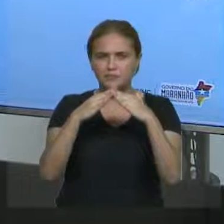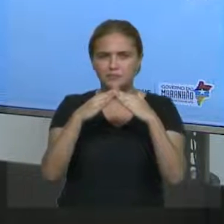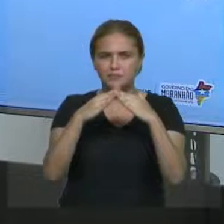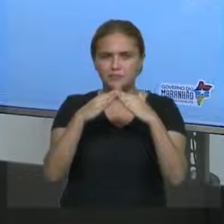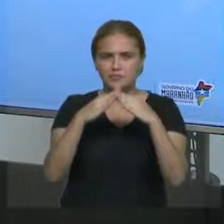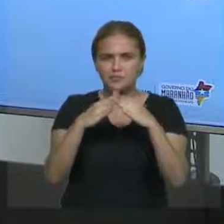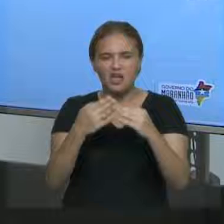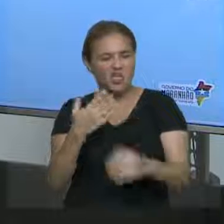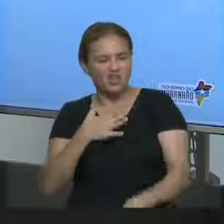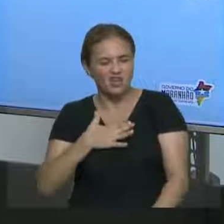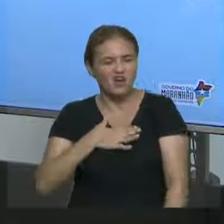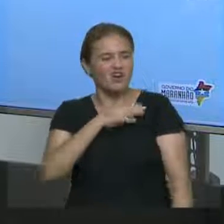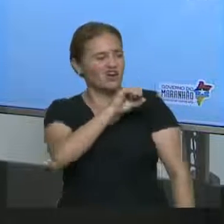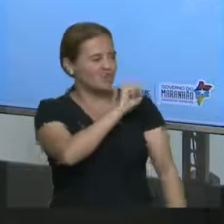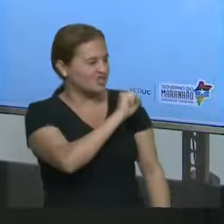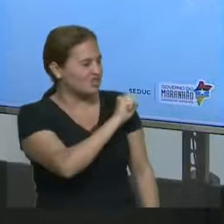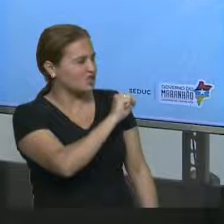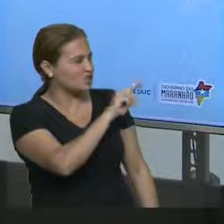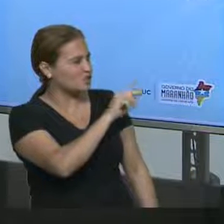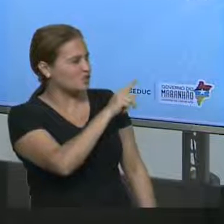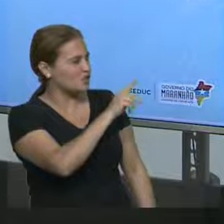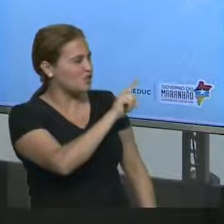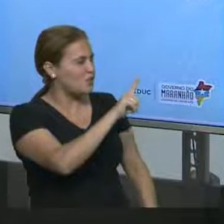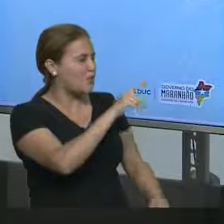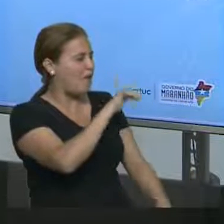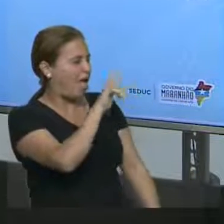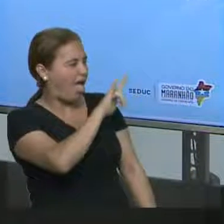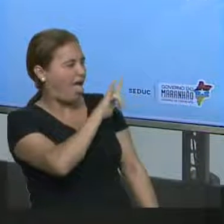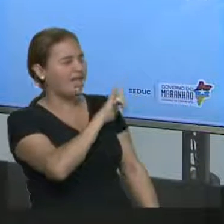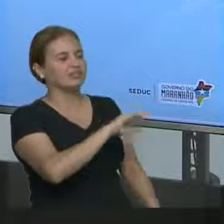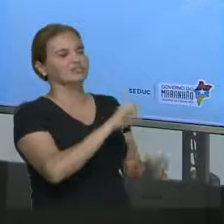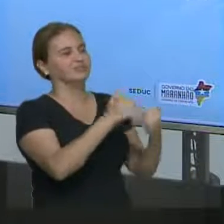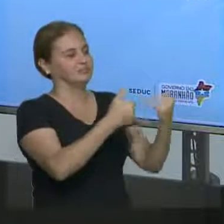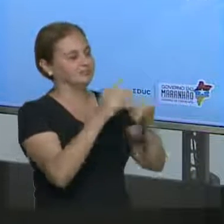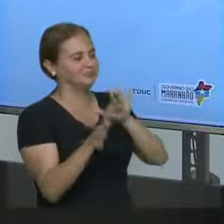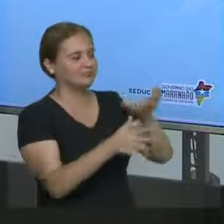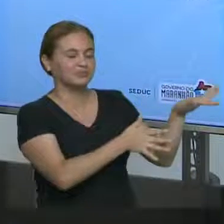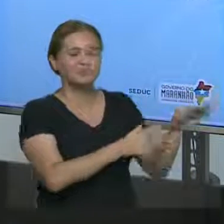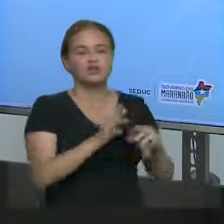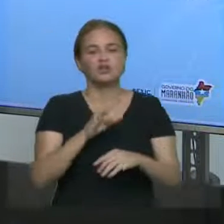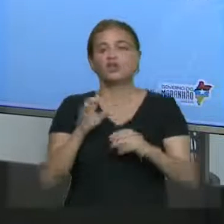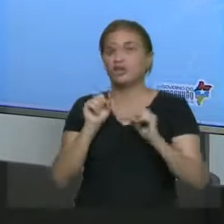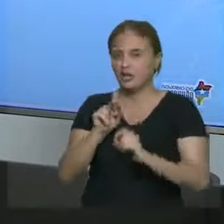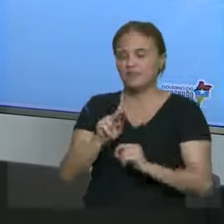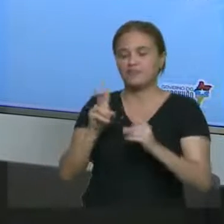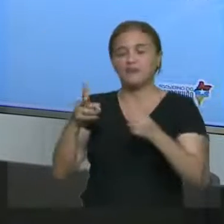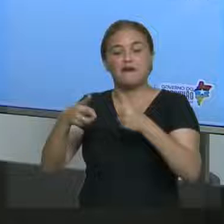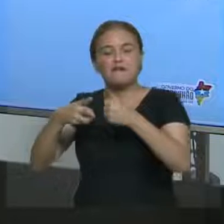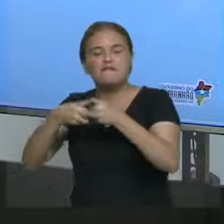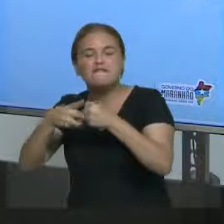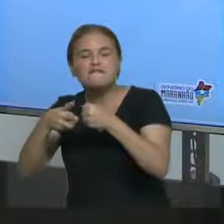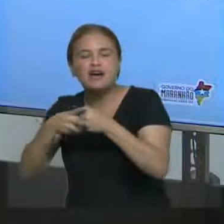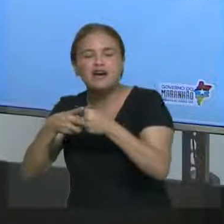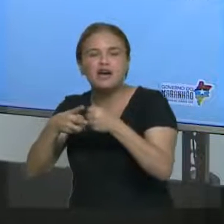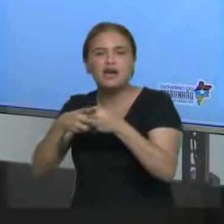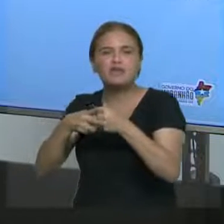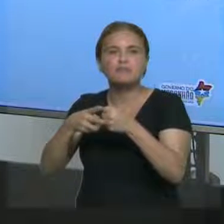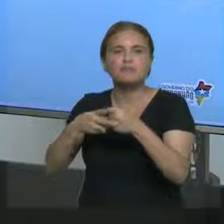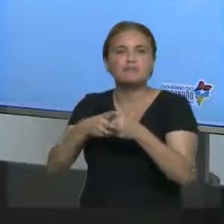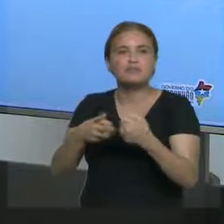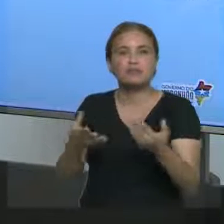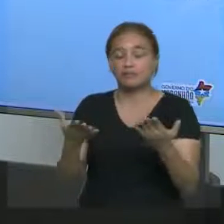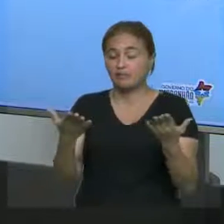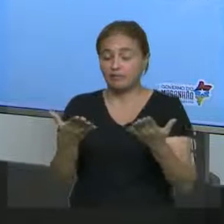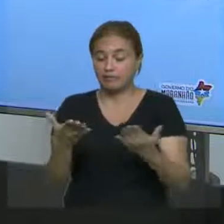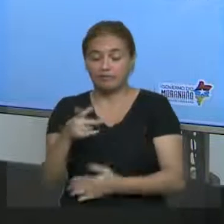Yes! Todo mundo gosta, né? Então, se coloca o do aí, depois o verbo, o complemento. Então, agora, quando